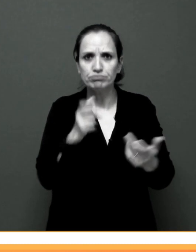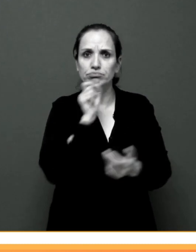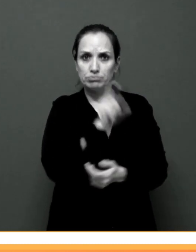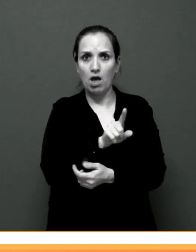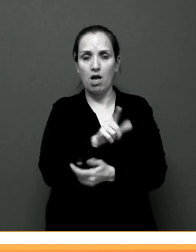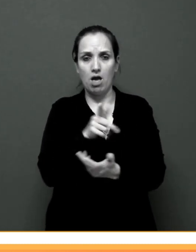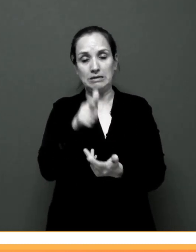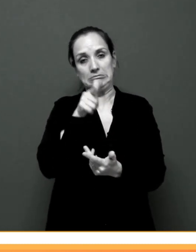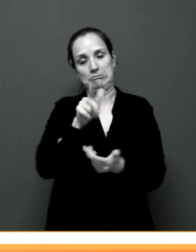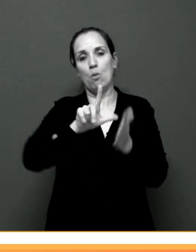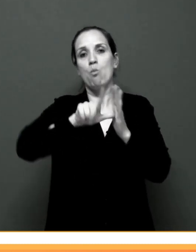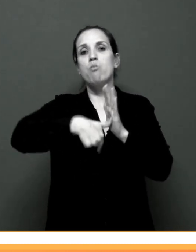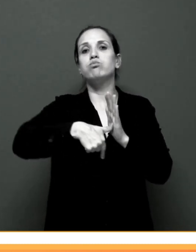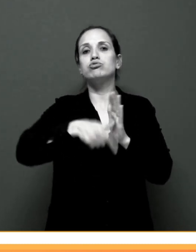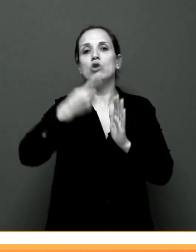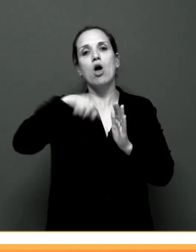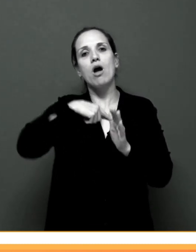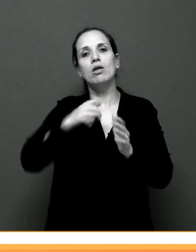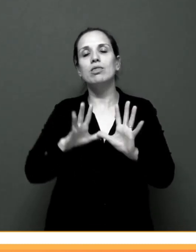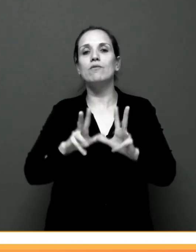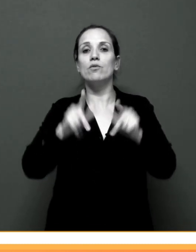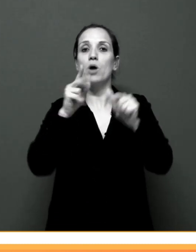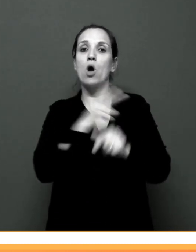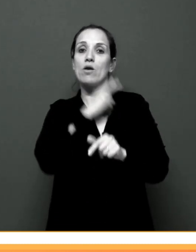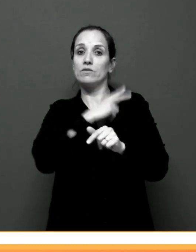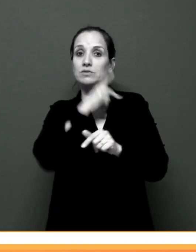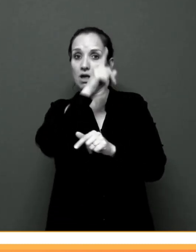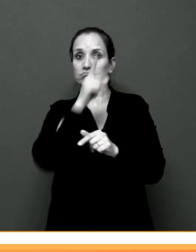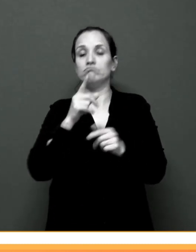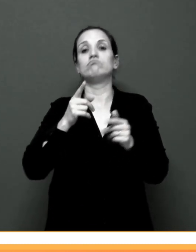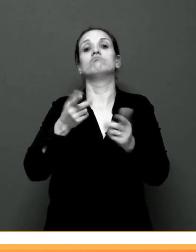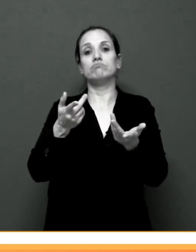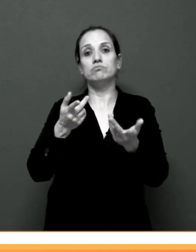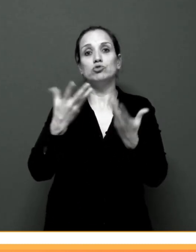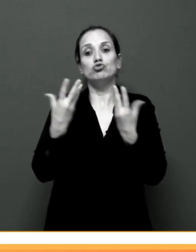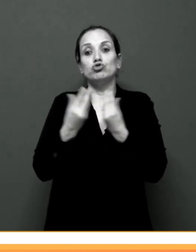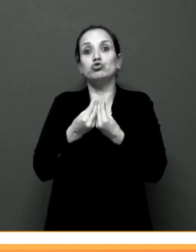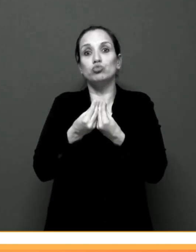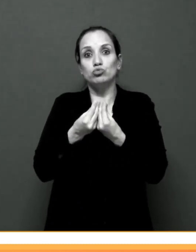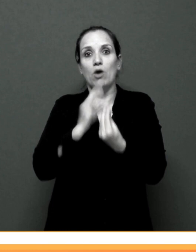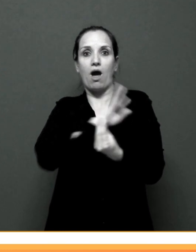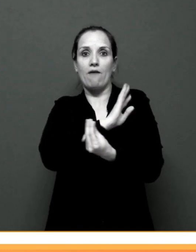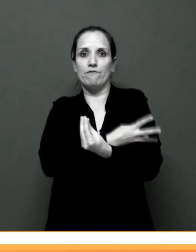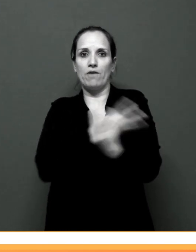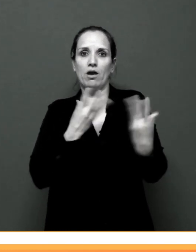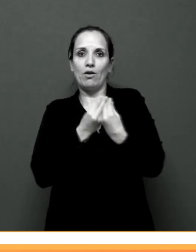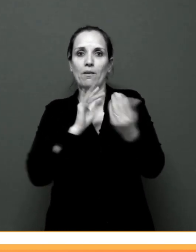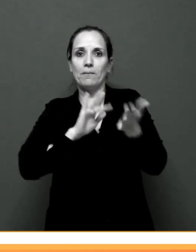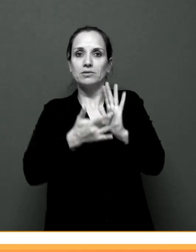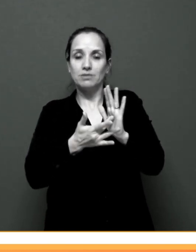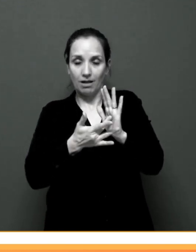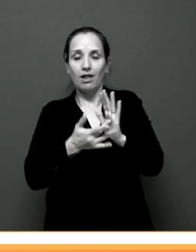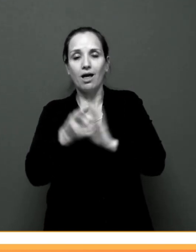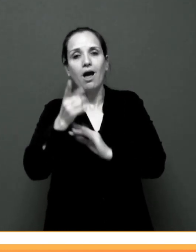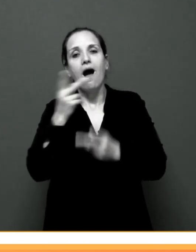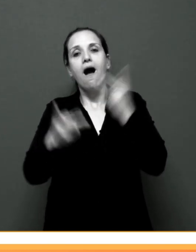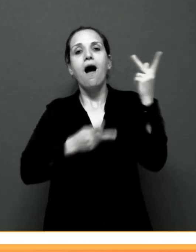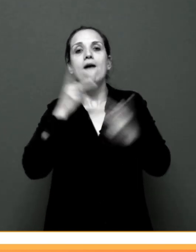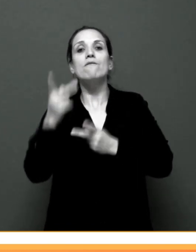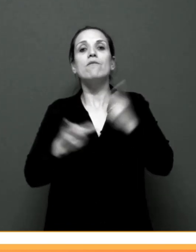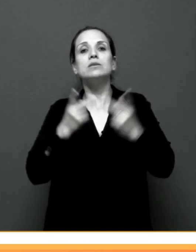o projeto que estamos desenvolvendo na Universidade Federal de São Paulo, junto com a Universidade de Aveiro, é a avaliação das competências